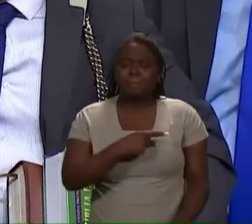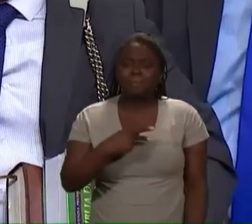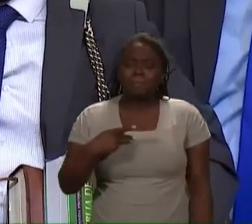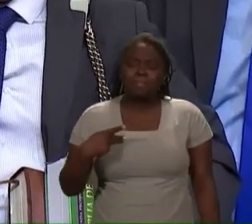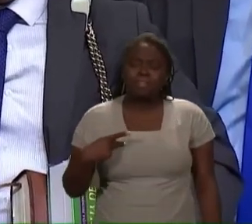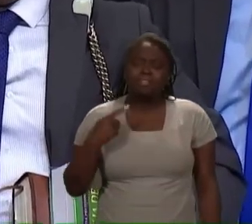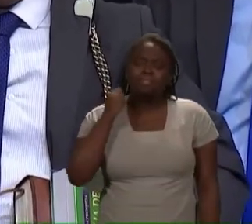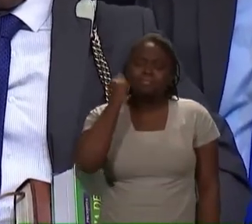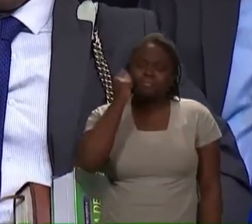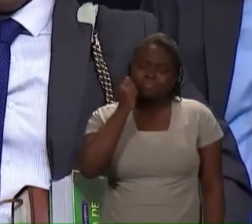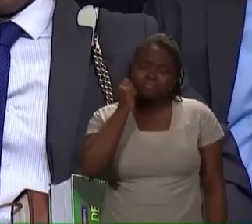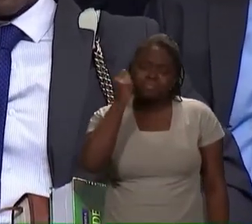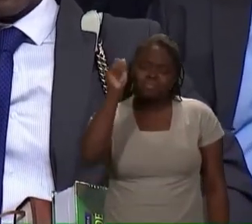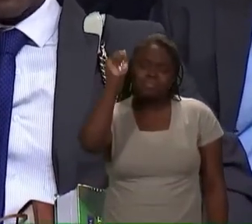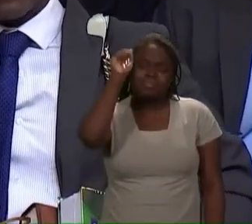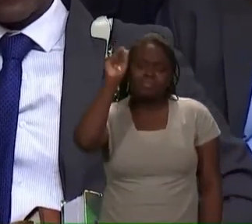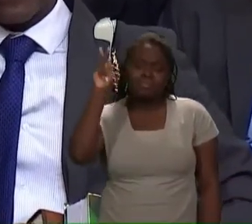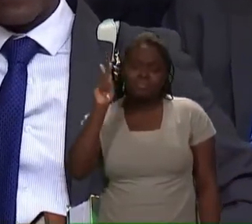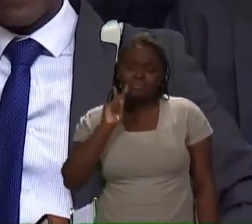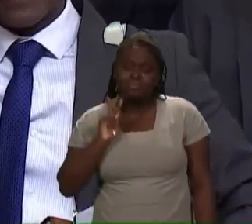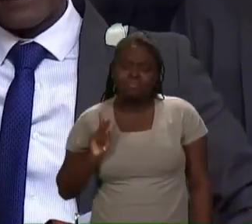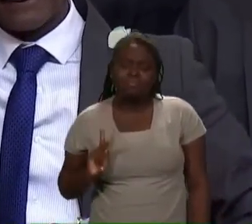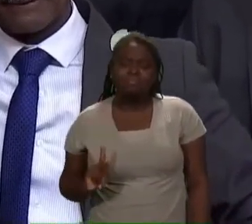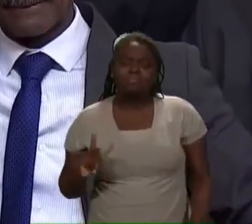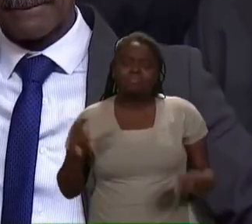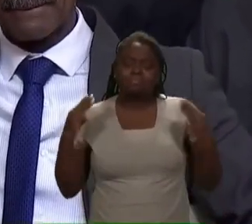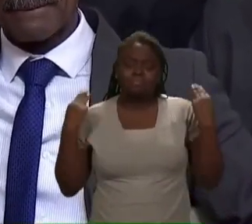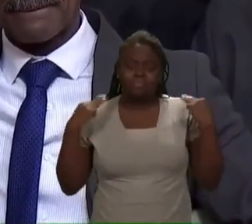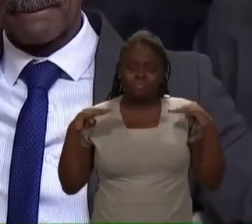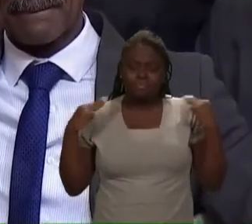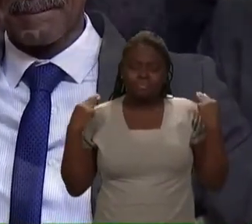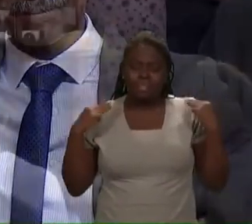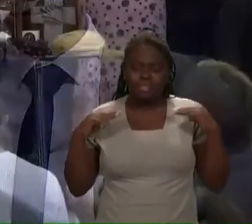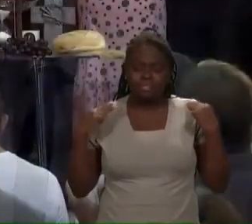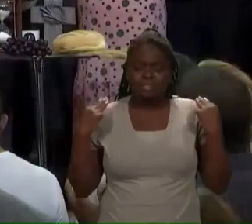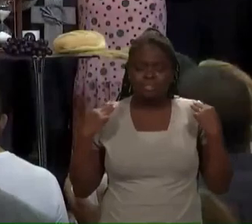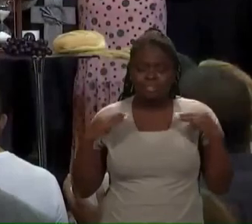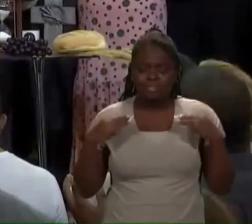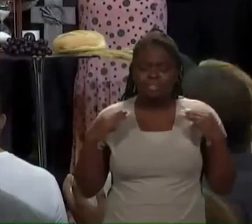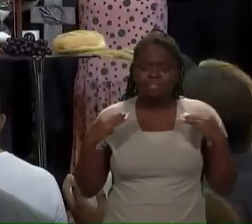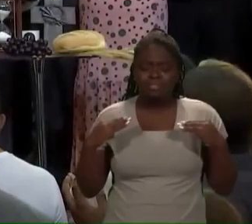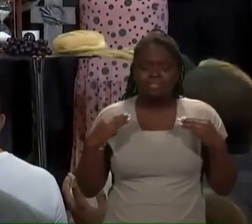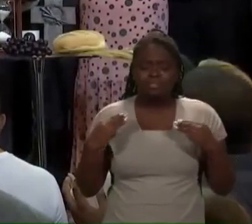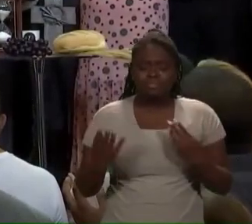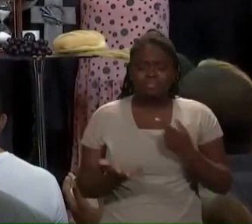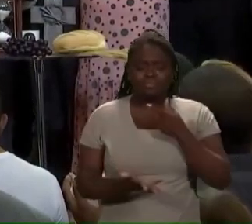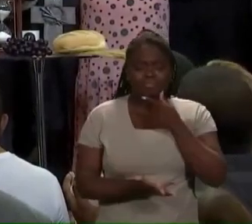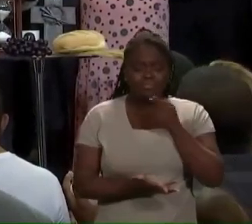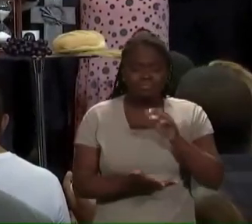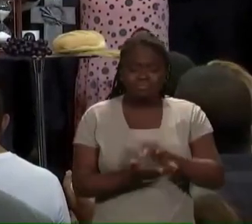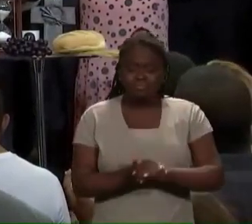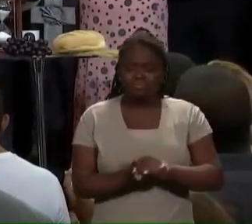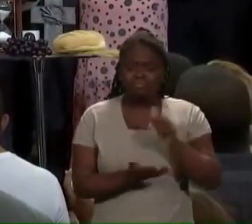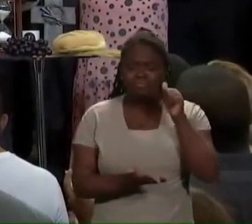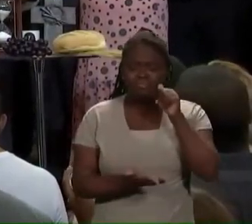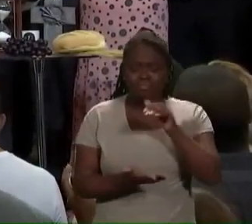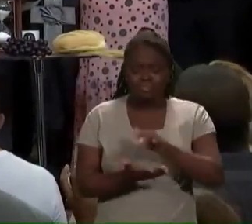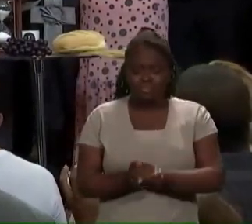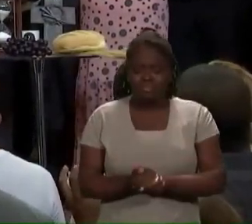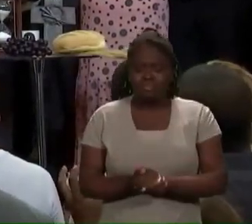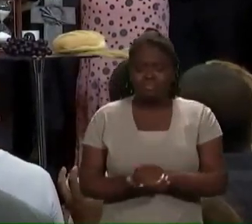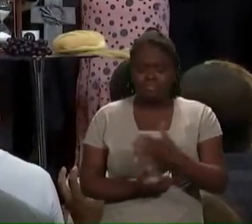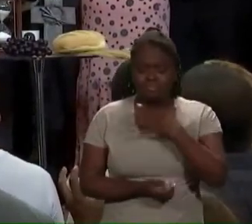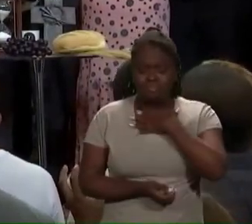Da pastora Ana Paula. Da pastora Mariana. Deus. seus cônjuges. Dos filhos.